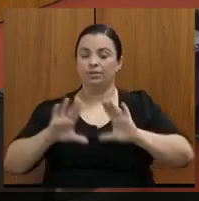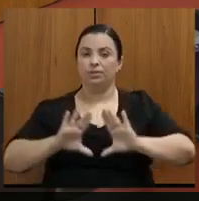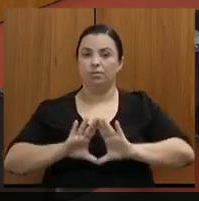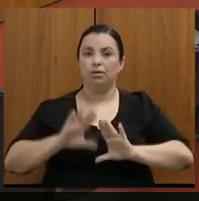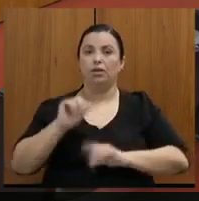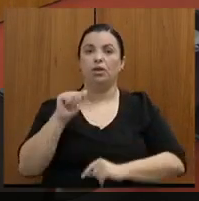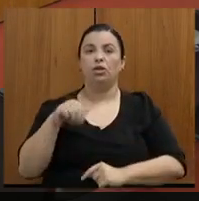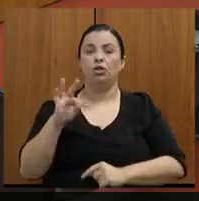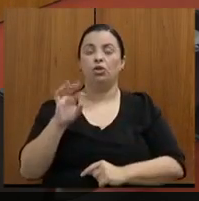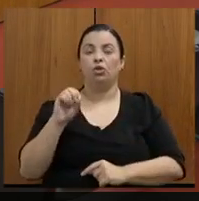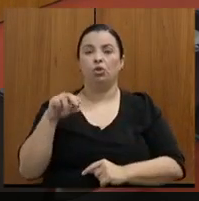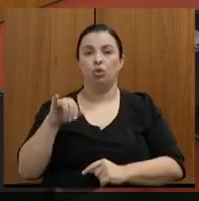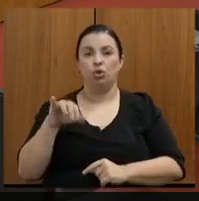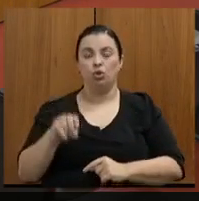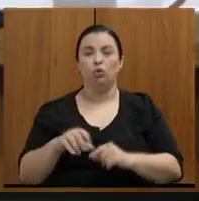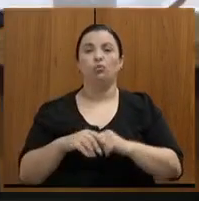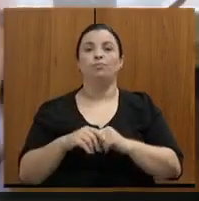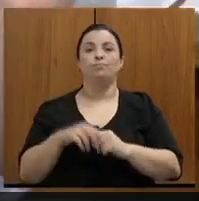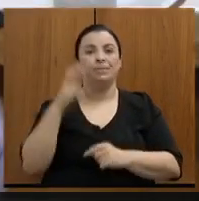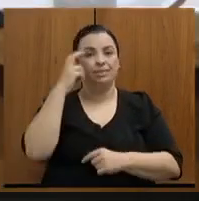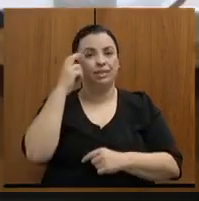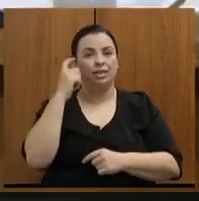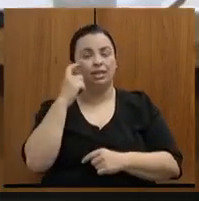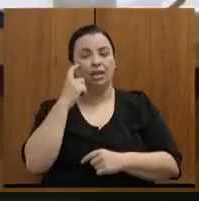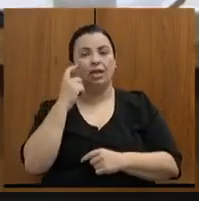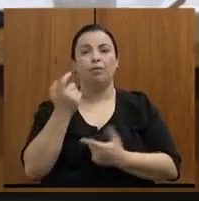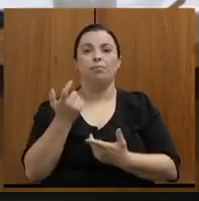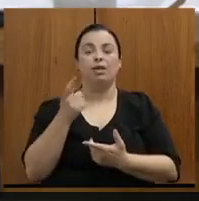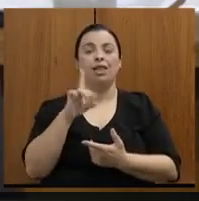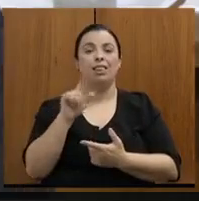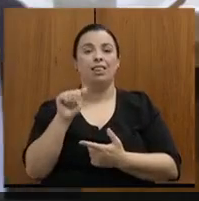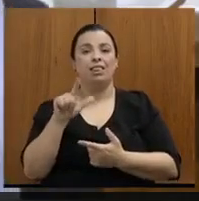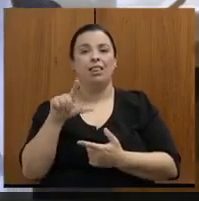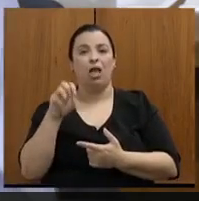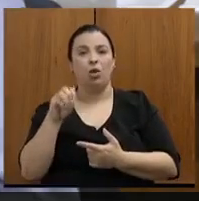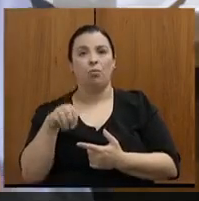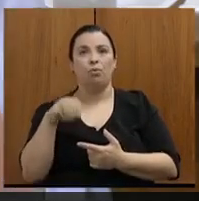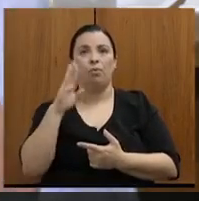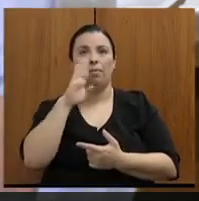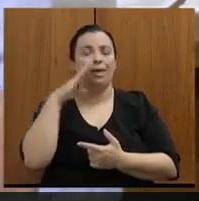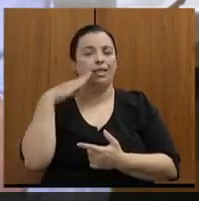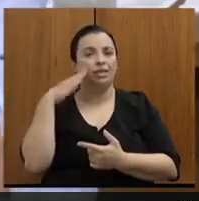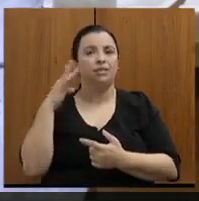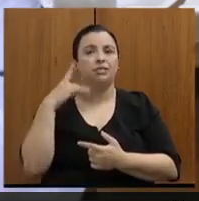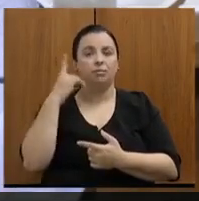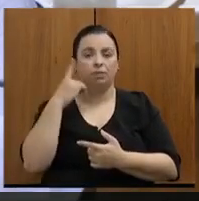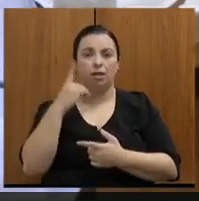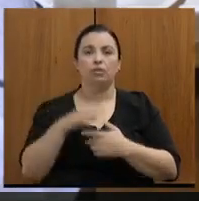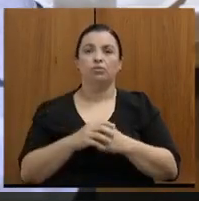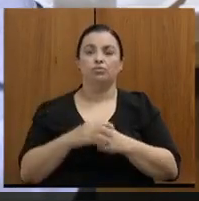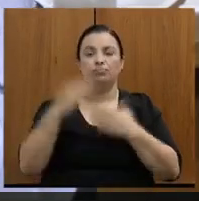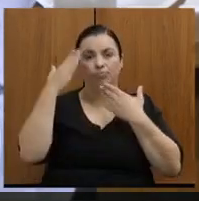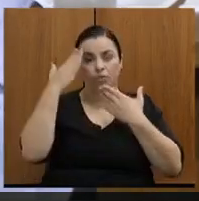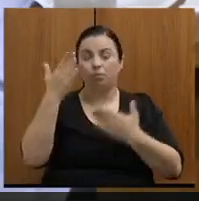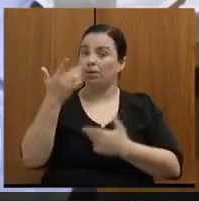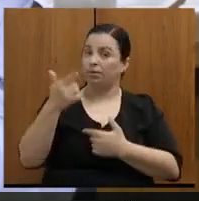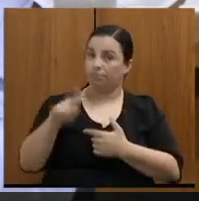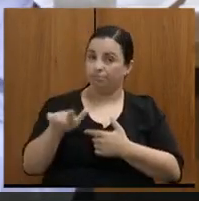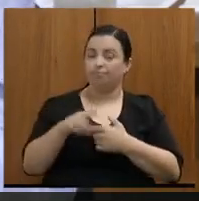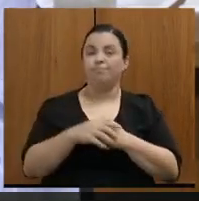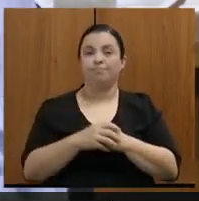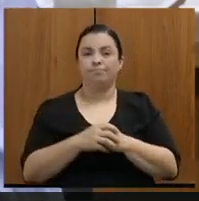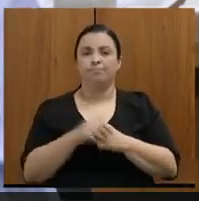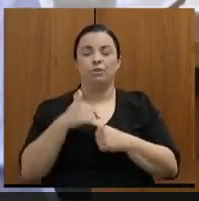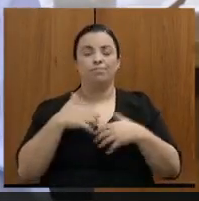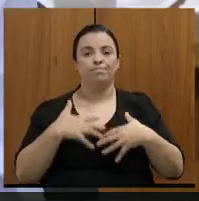deputado Zé Guilherme, deputado Dalmo, deputada Beatriz Sequeiro, muito obrigado mais uma vez. Para mim é uma honra poder